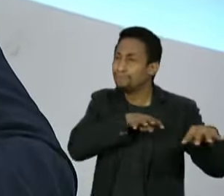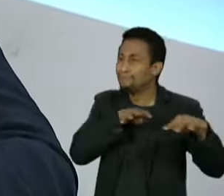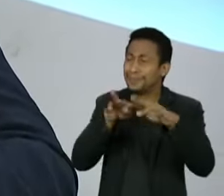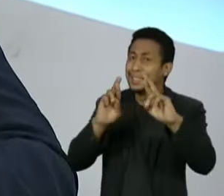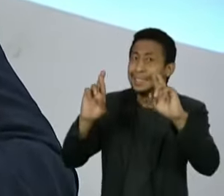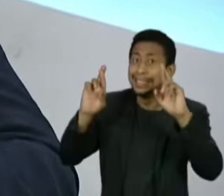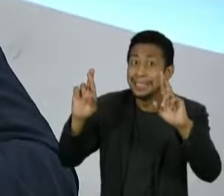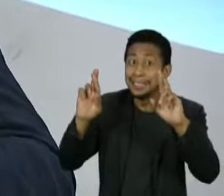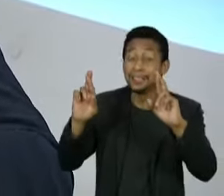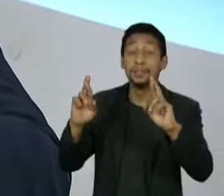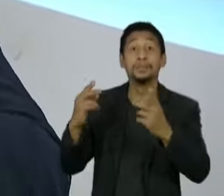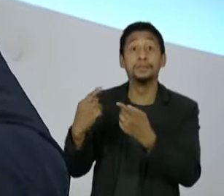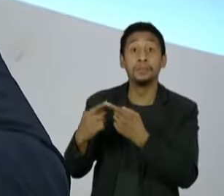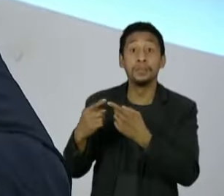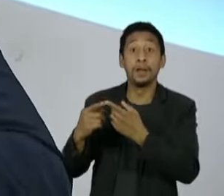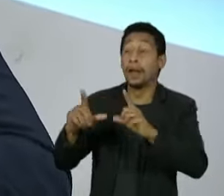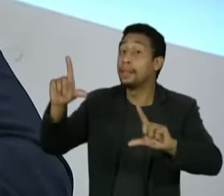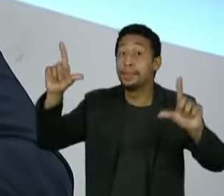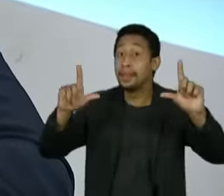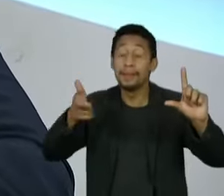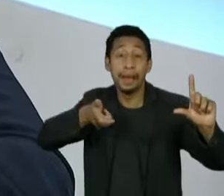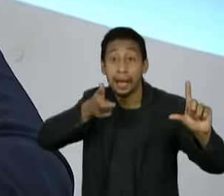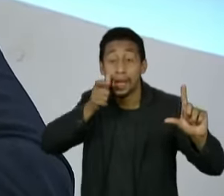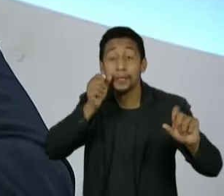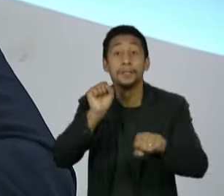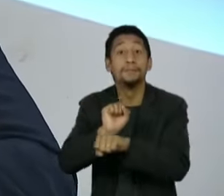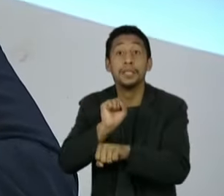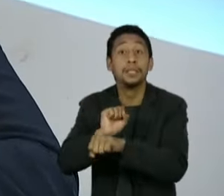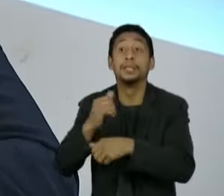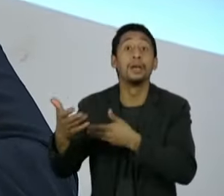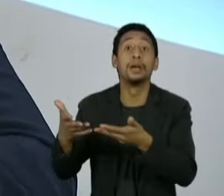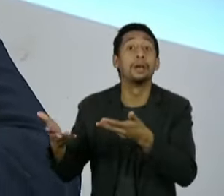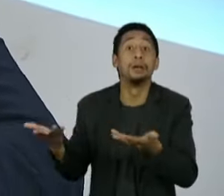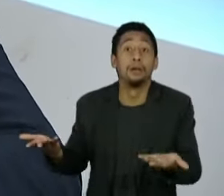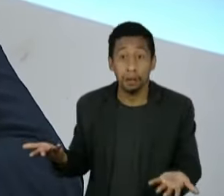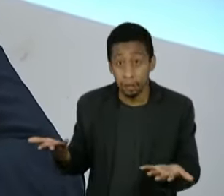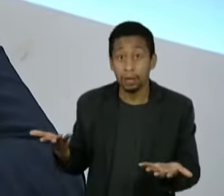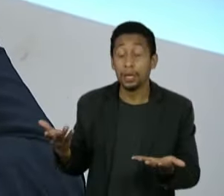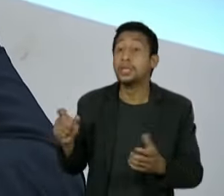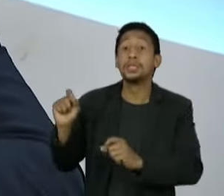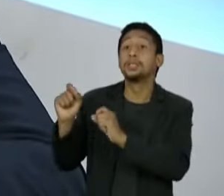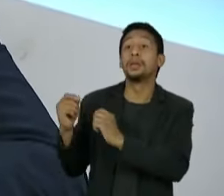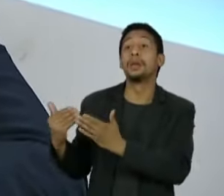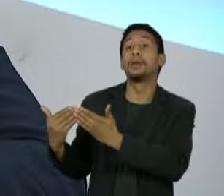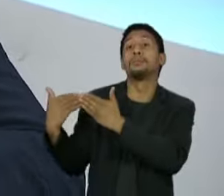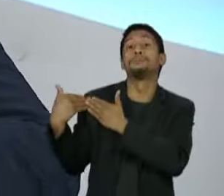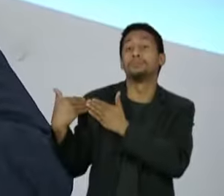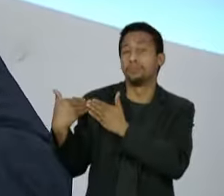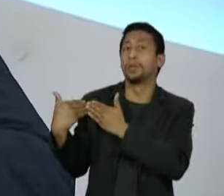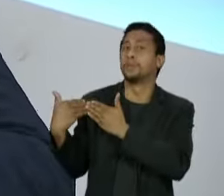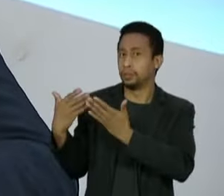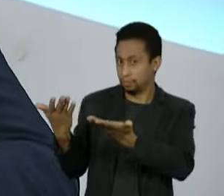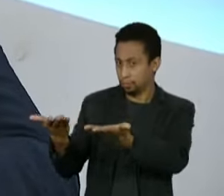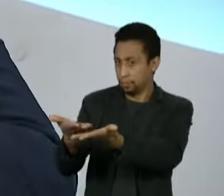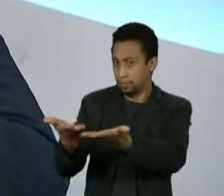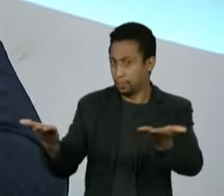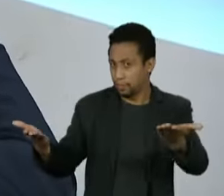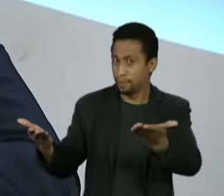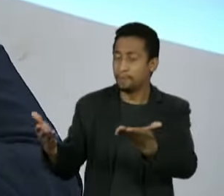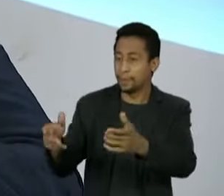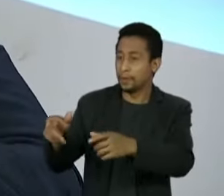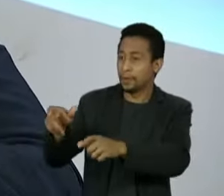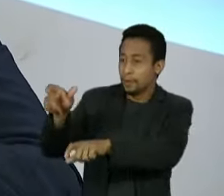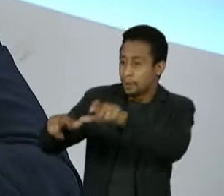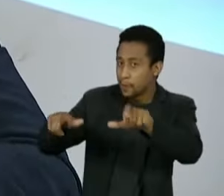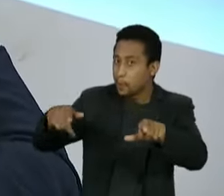pelos depoimentos midiáticos, de que iria se chegar a responsabilizar não só os peixes pequenos, mas também os